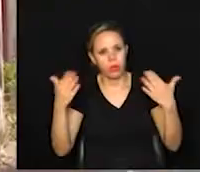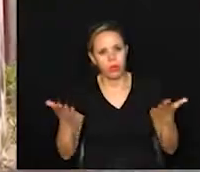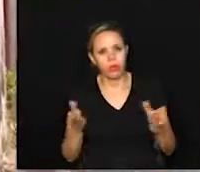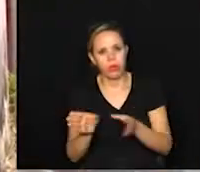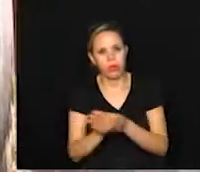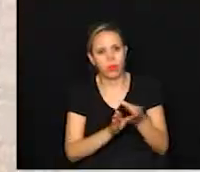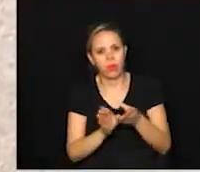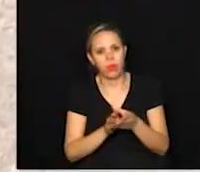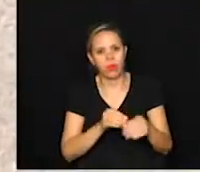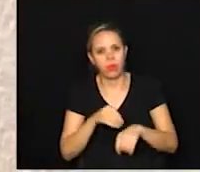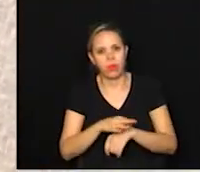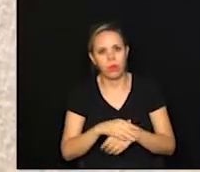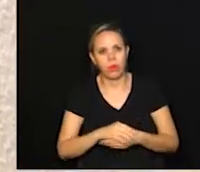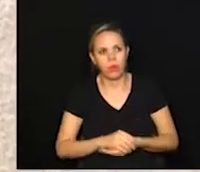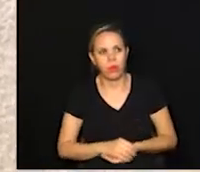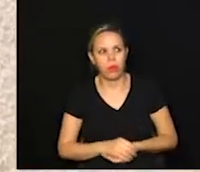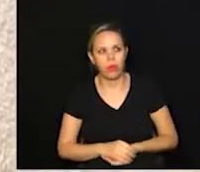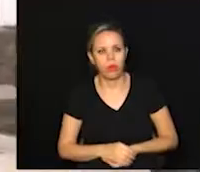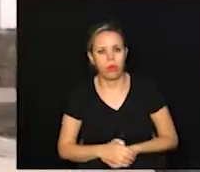orientações?